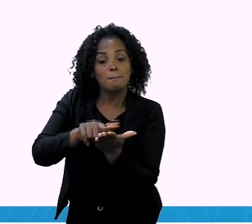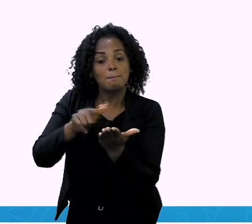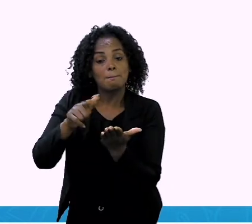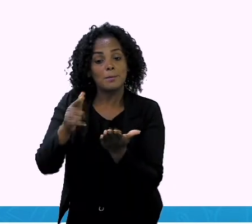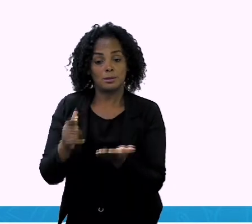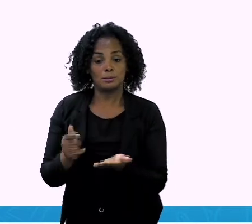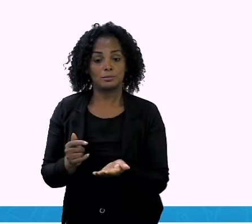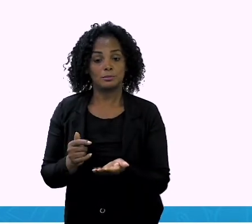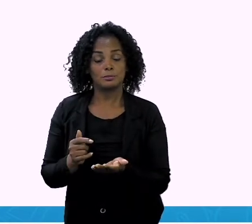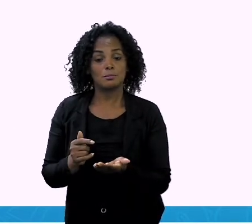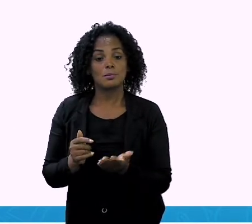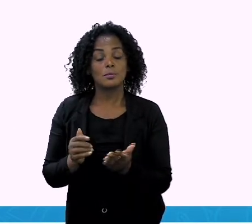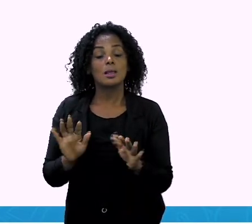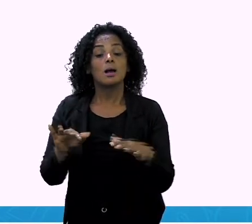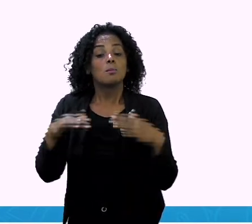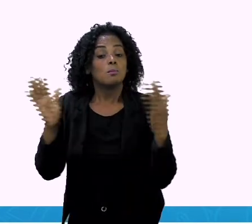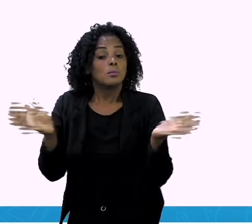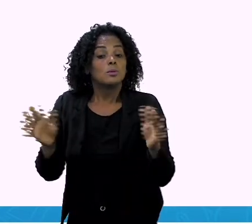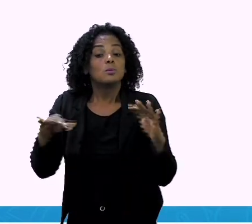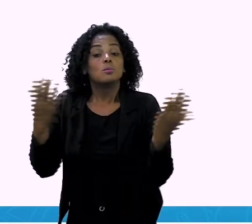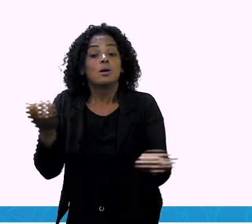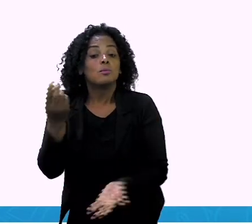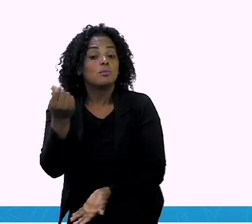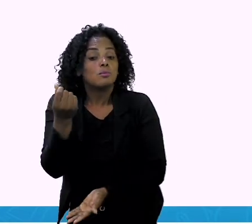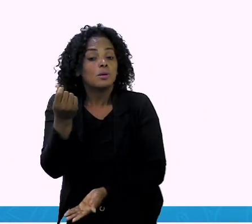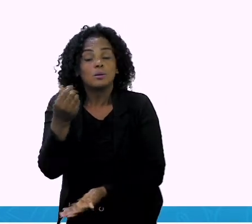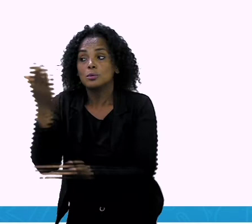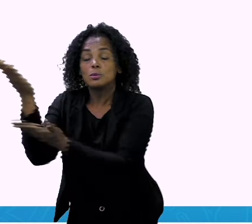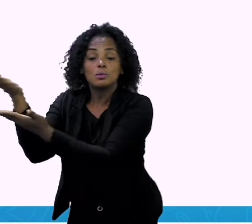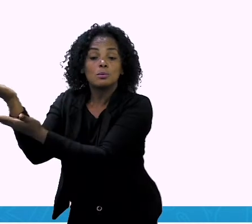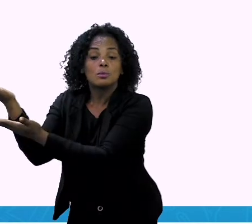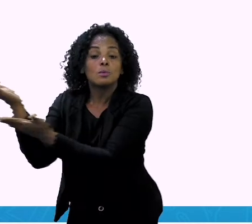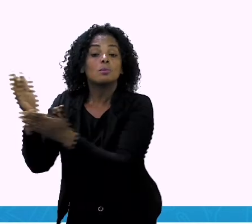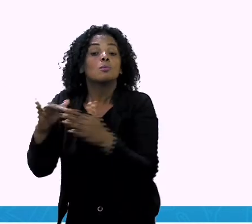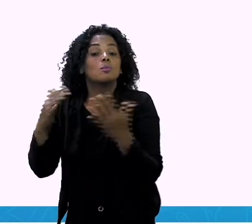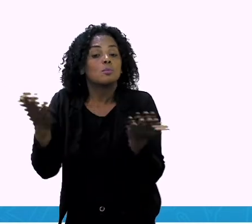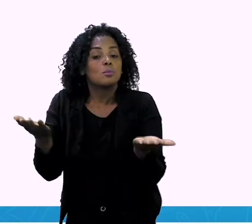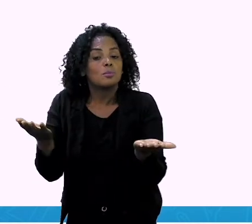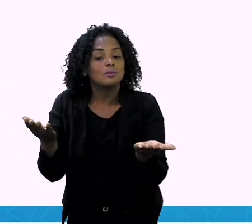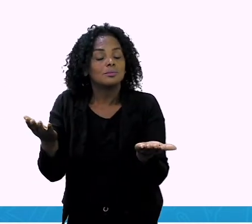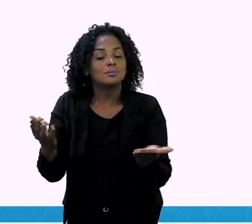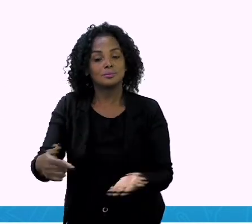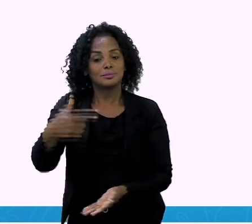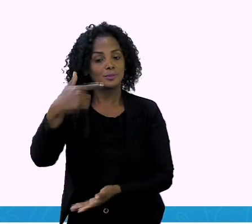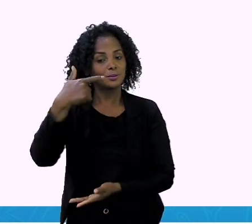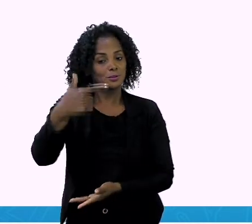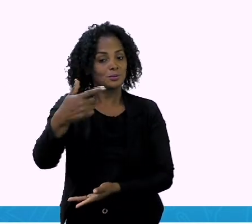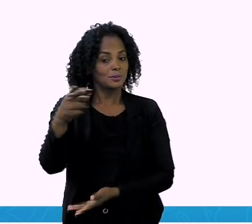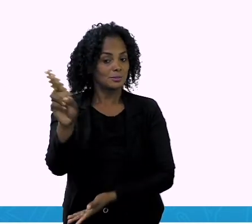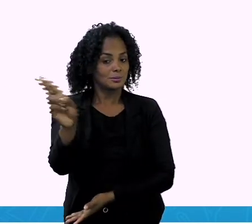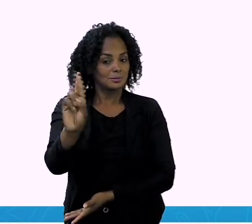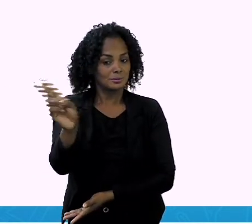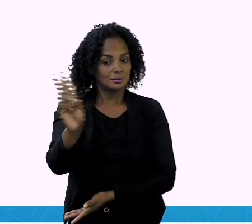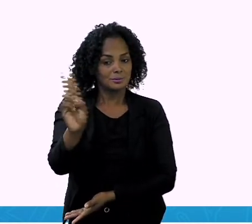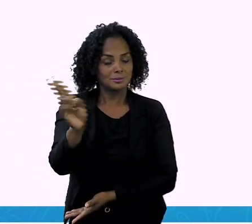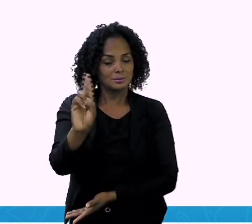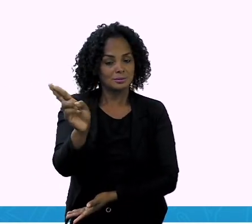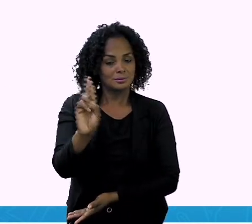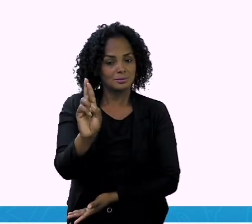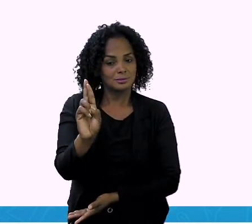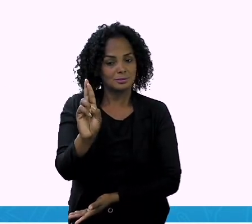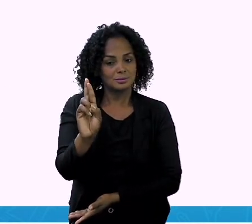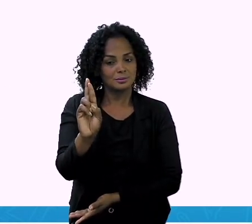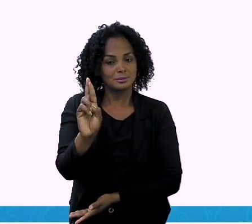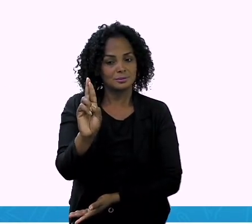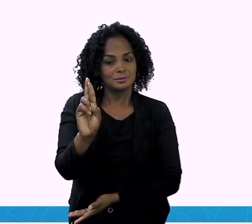agora, qual o valor dessa cédula aqui? Dois reais. Olha aqui, a